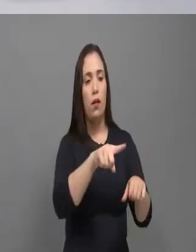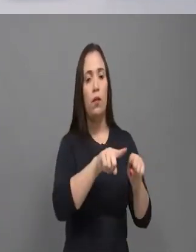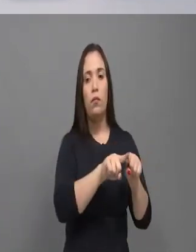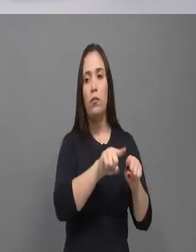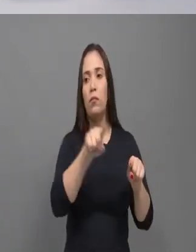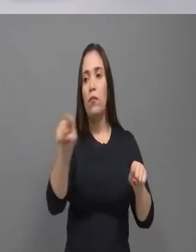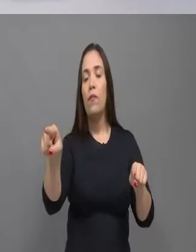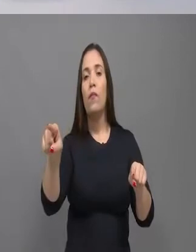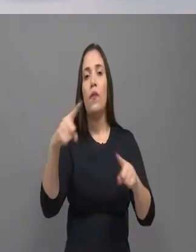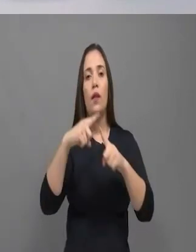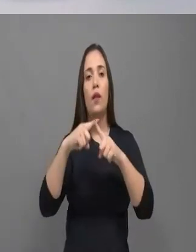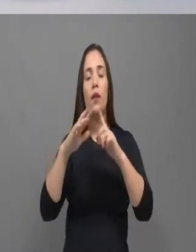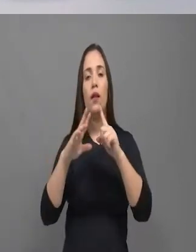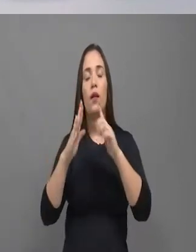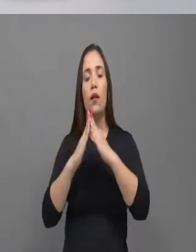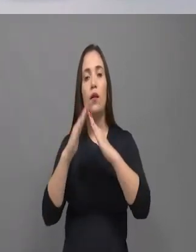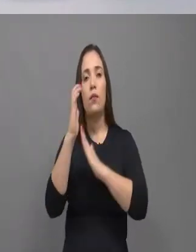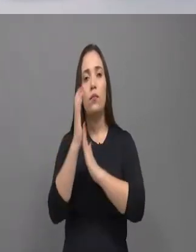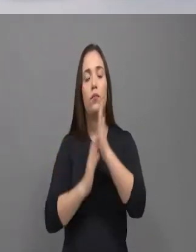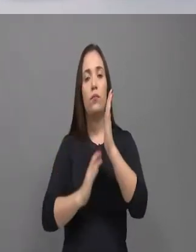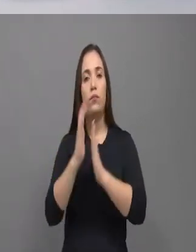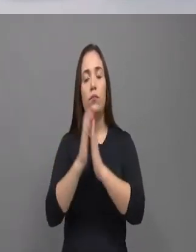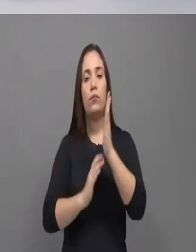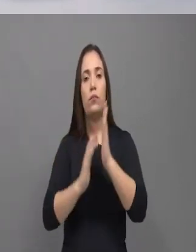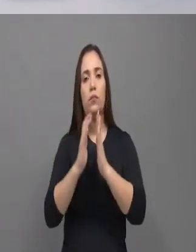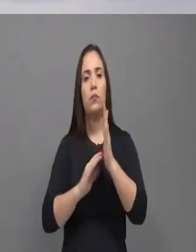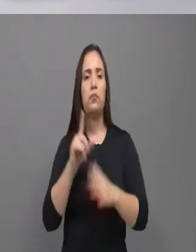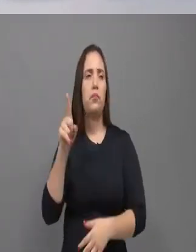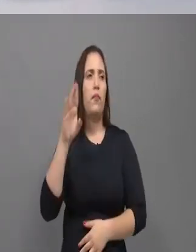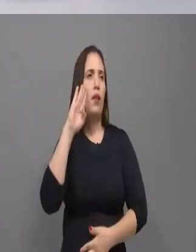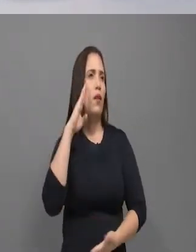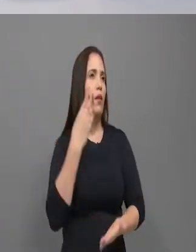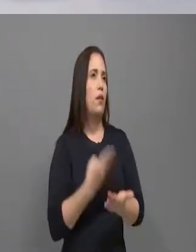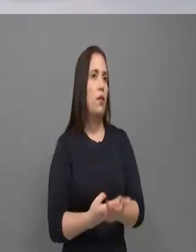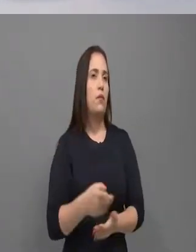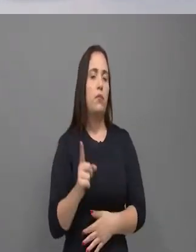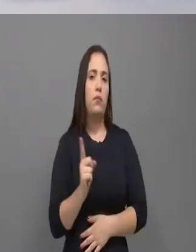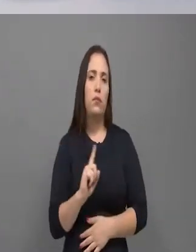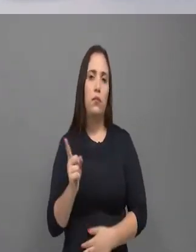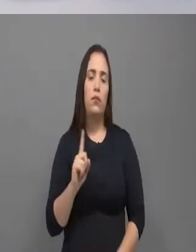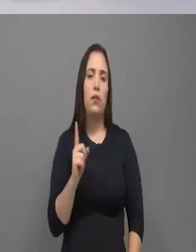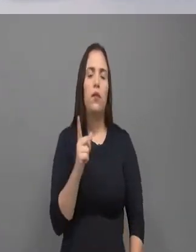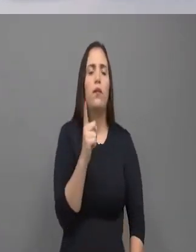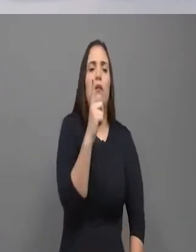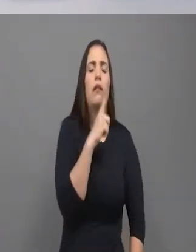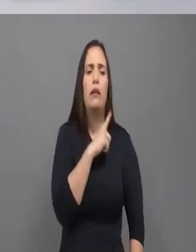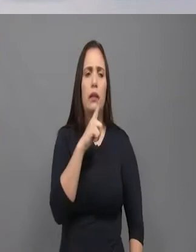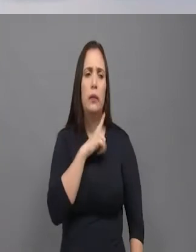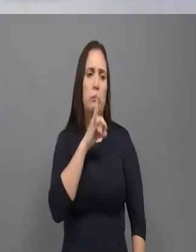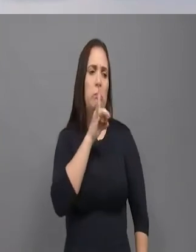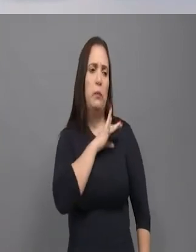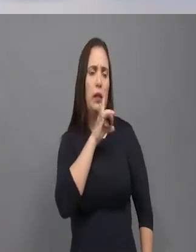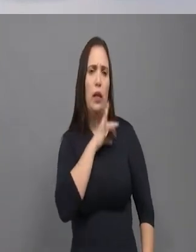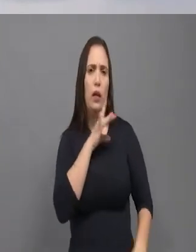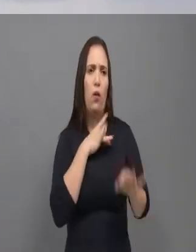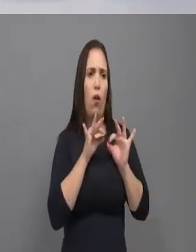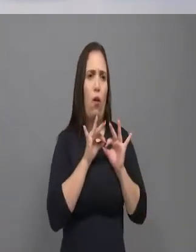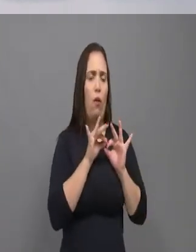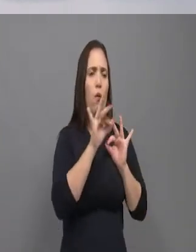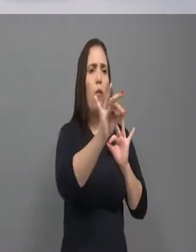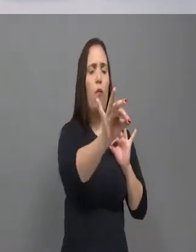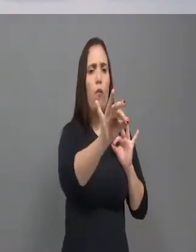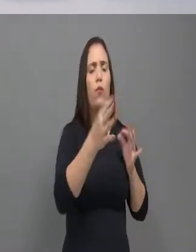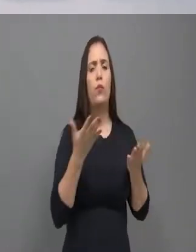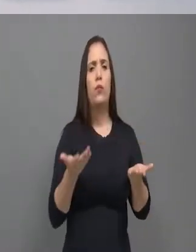cedendo, né, aliás, criando, nem cedendo, é criando essa caminhada. E essa